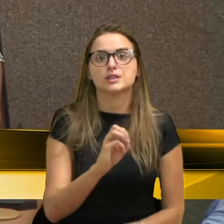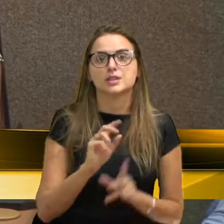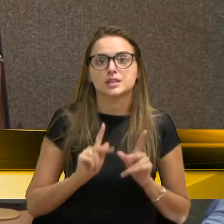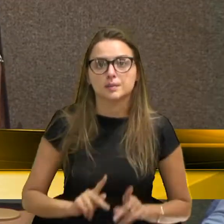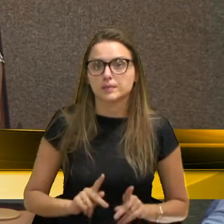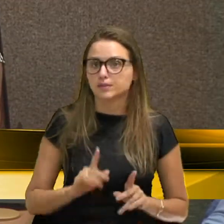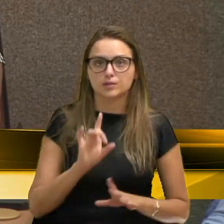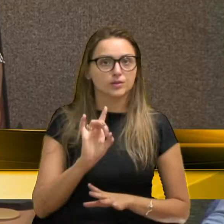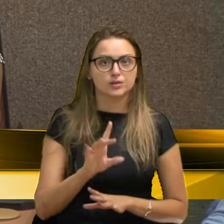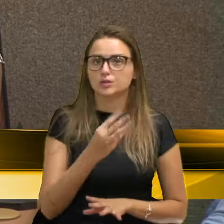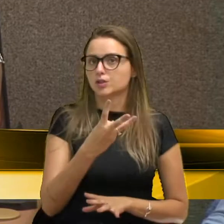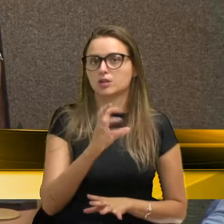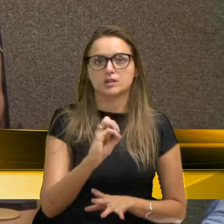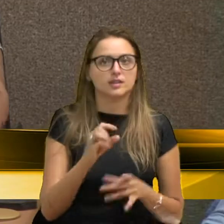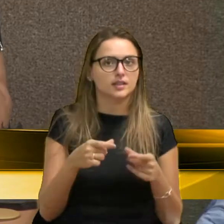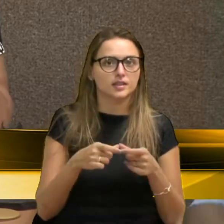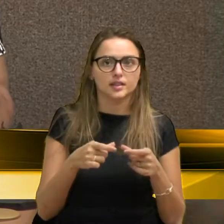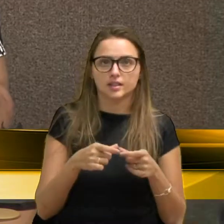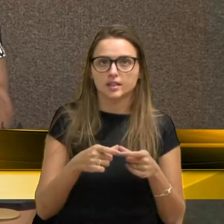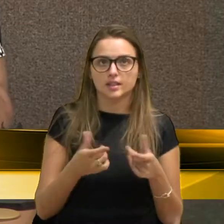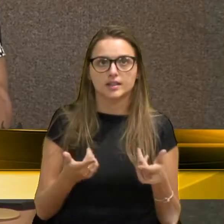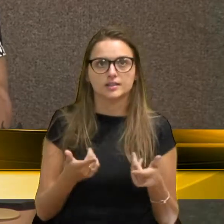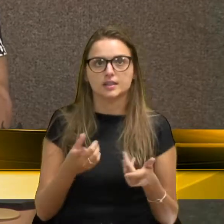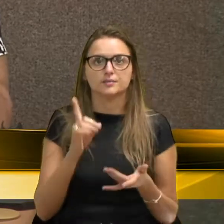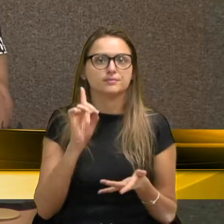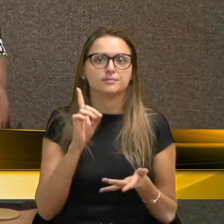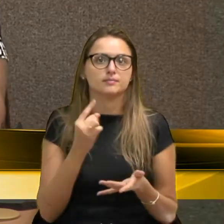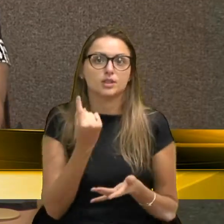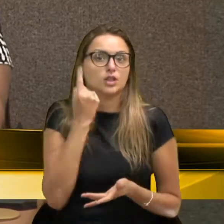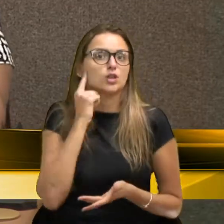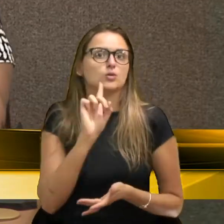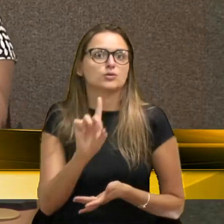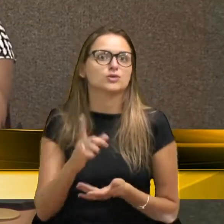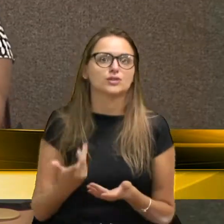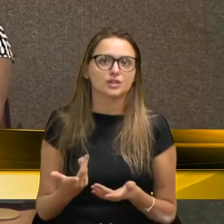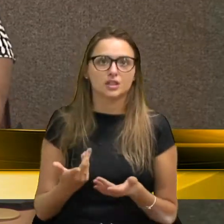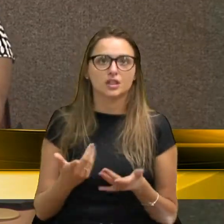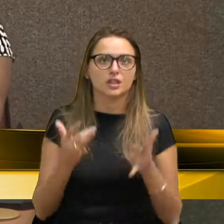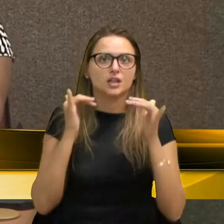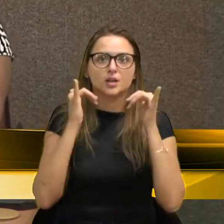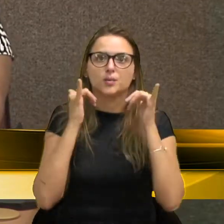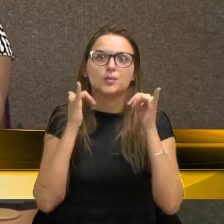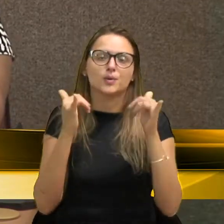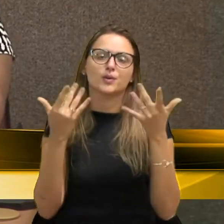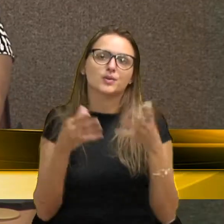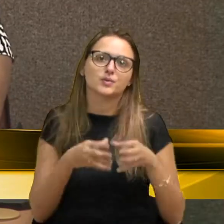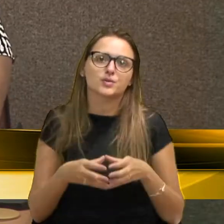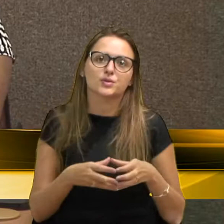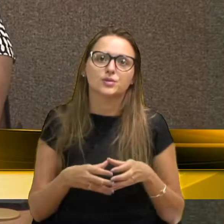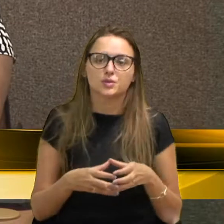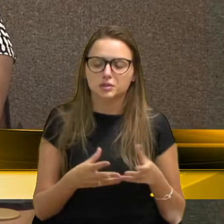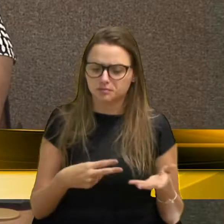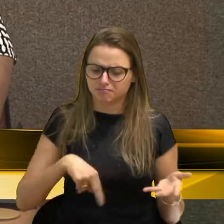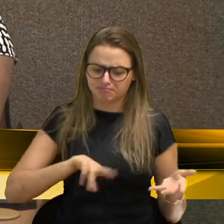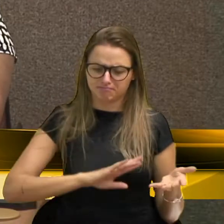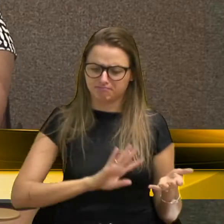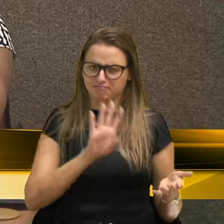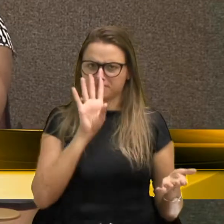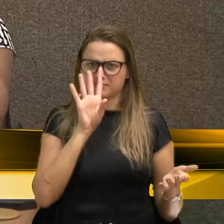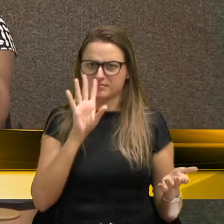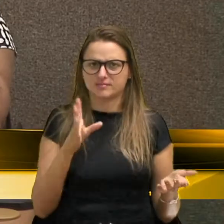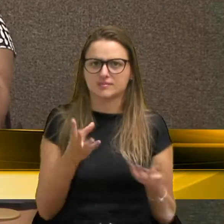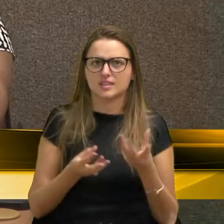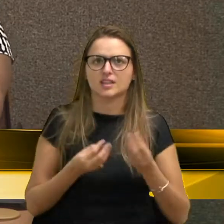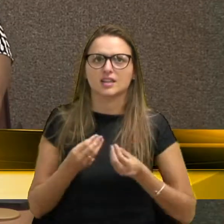só 30 ingressos por dia, então, a gente não fica, realmente, pensando,